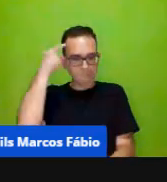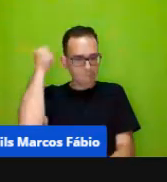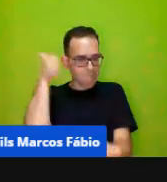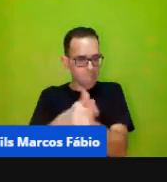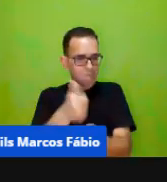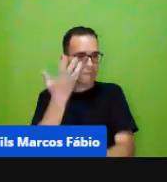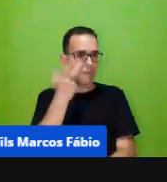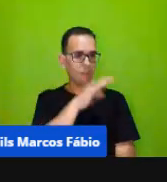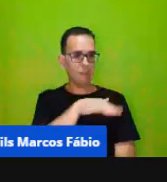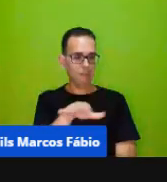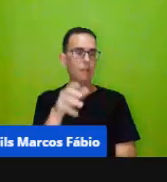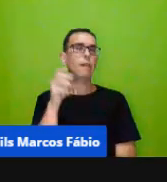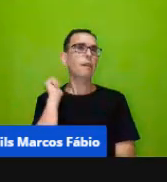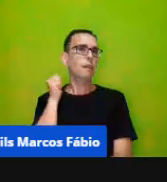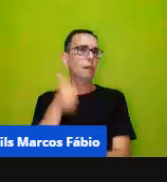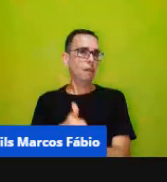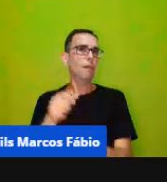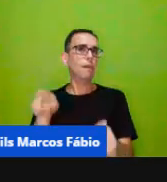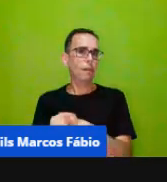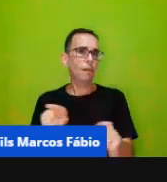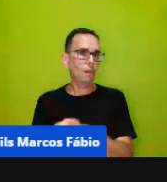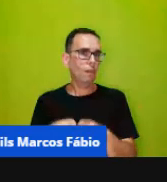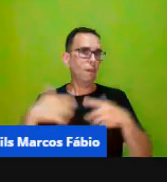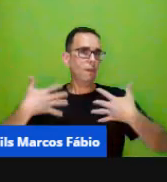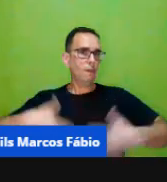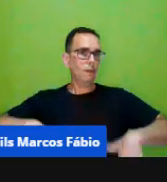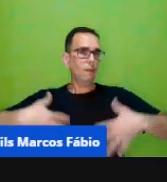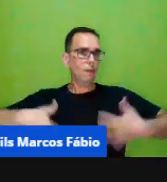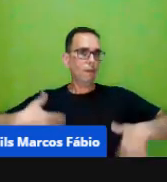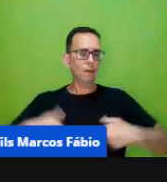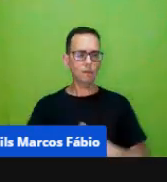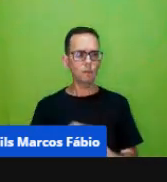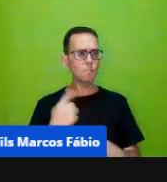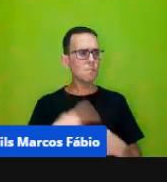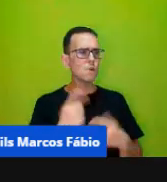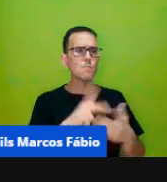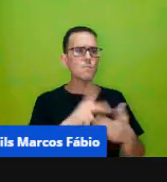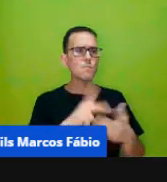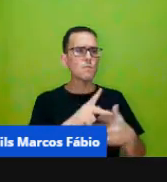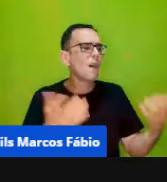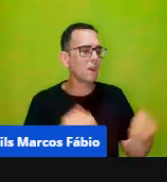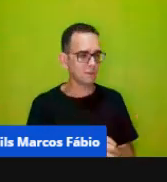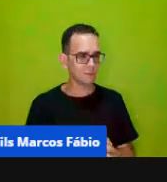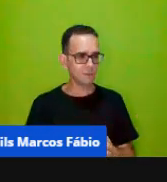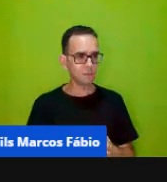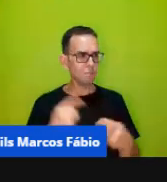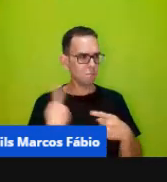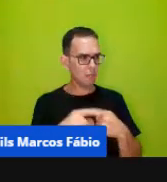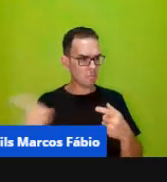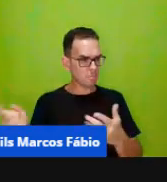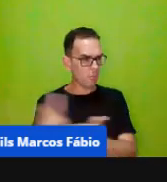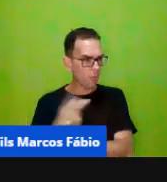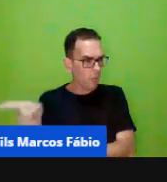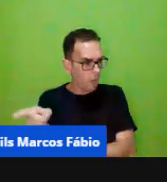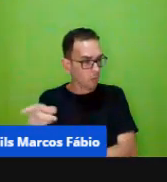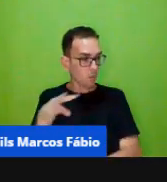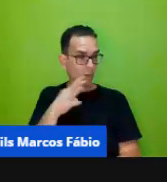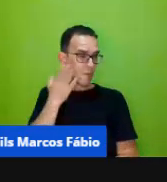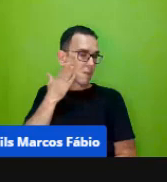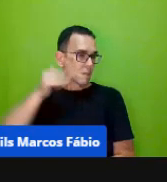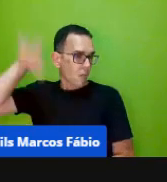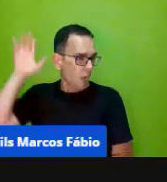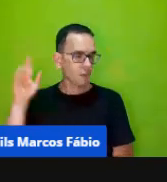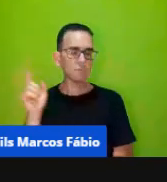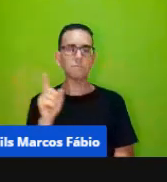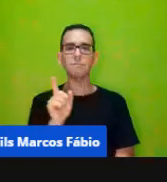tá trouxe dois exemplos para vocês por que o professor faz isso porque ele ele está errado porque ele não tem conhecimento não